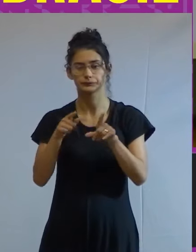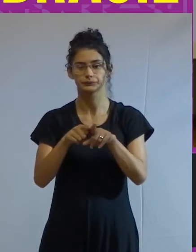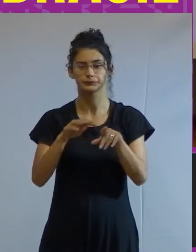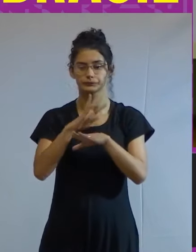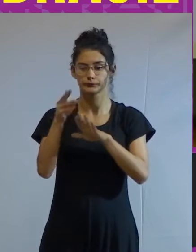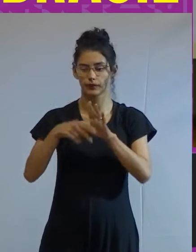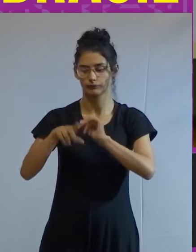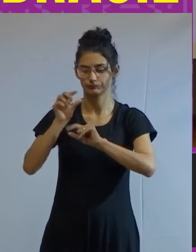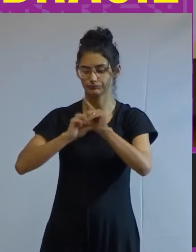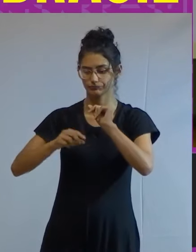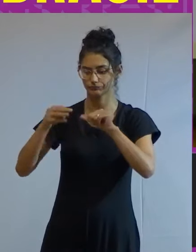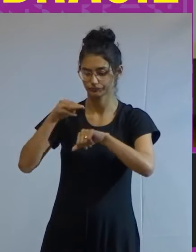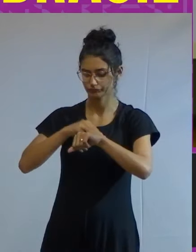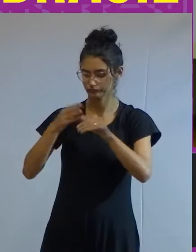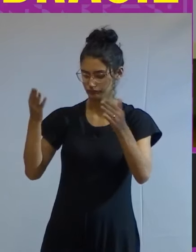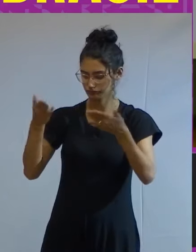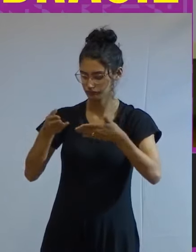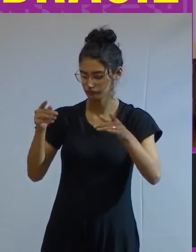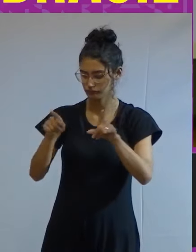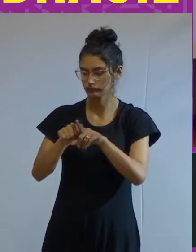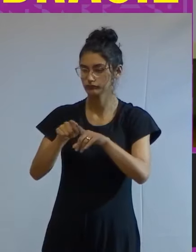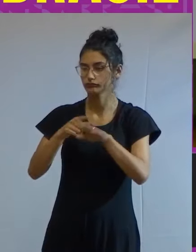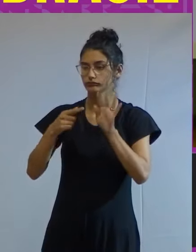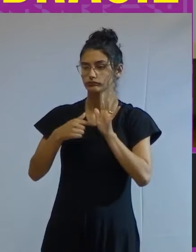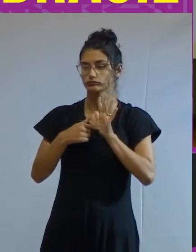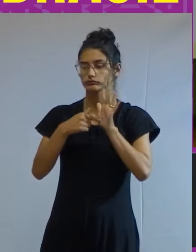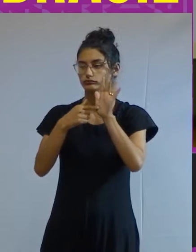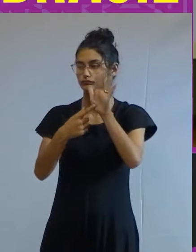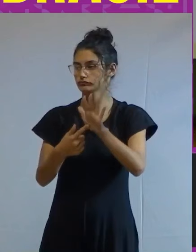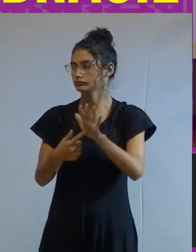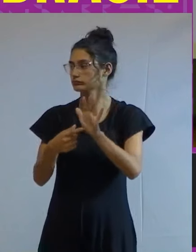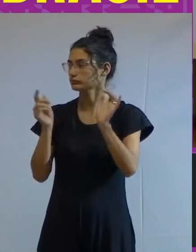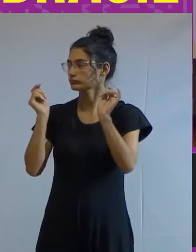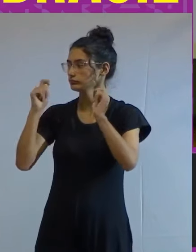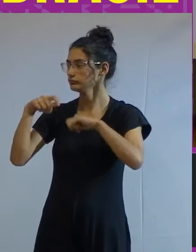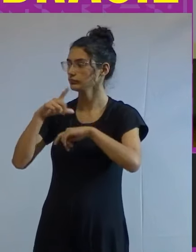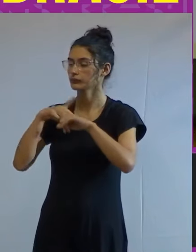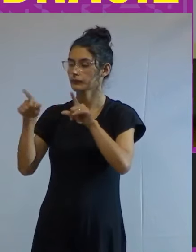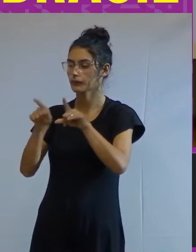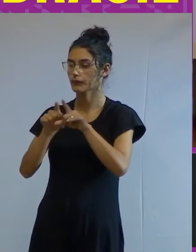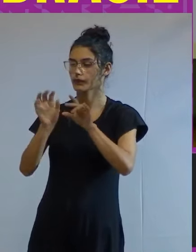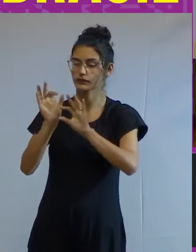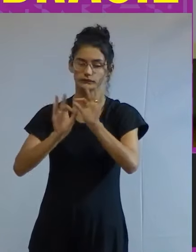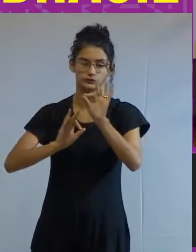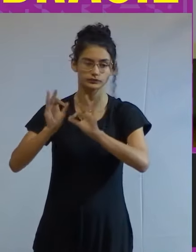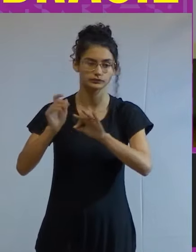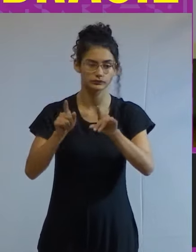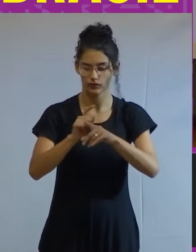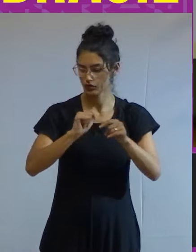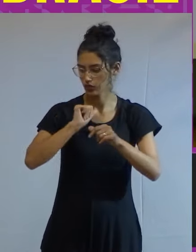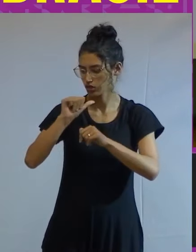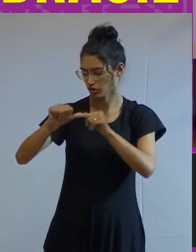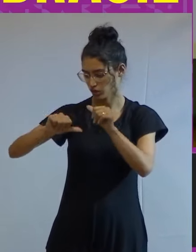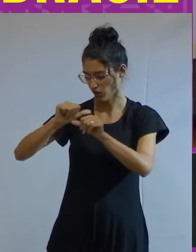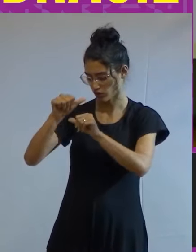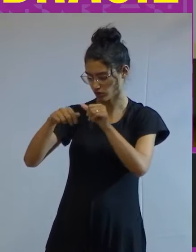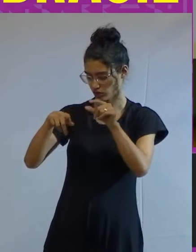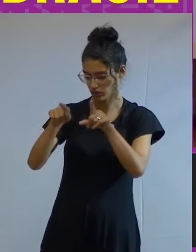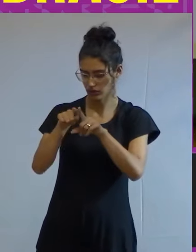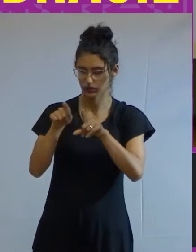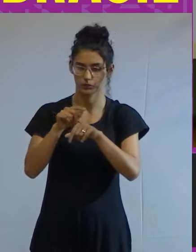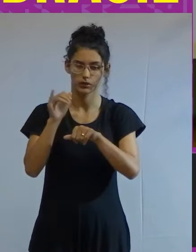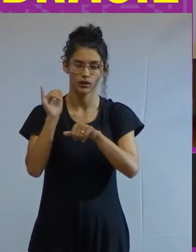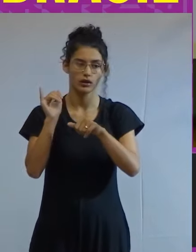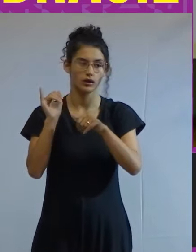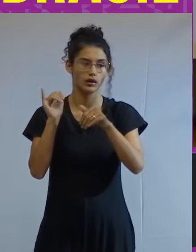decisivas nesse momento e apresentaram possibilidades organizativas e de mudanças institucionais